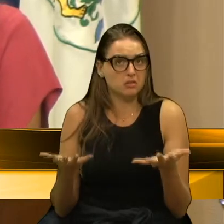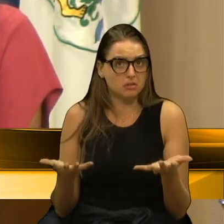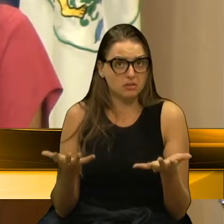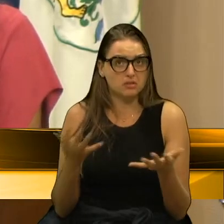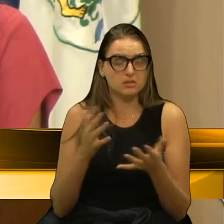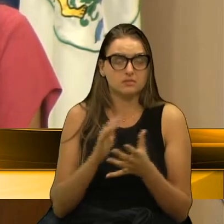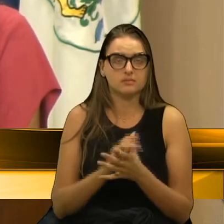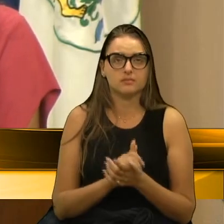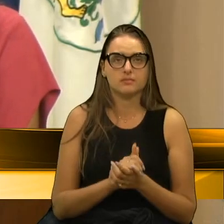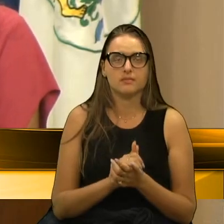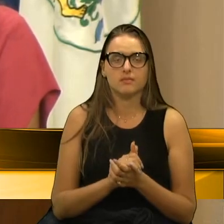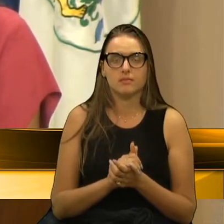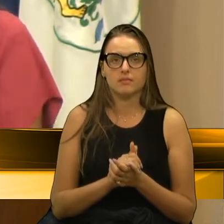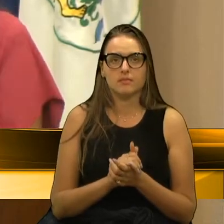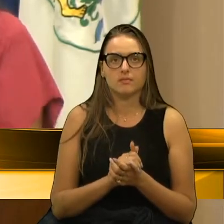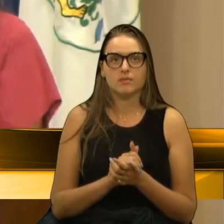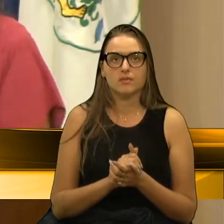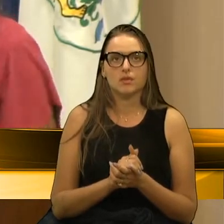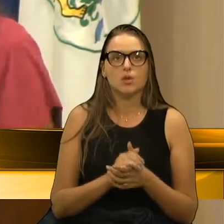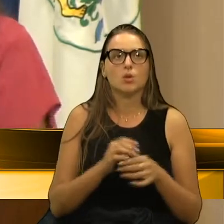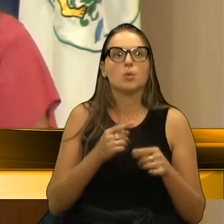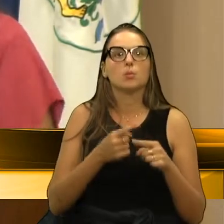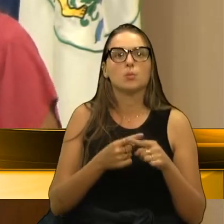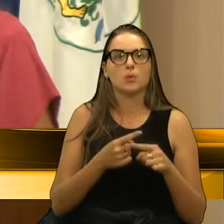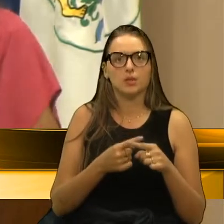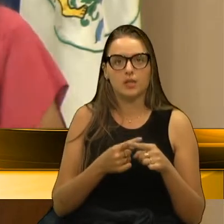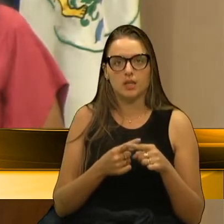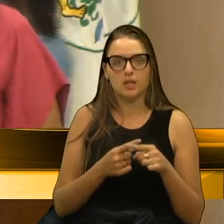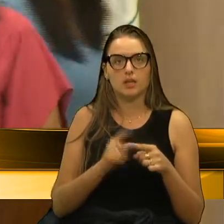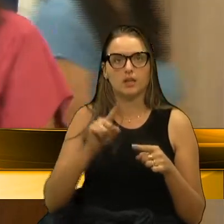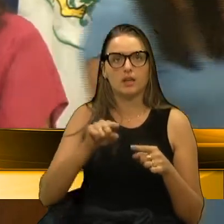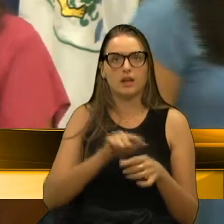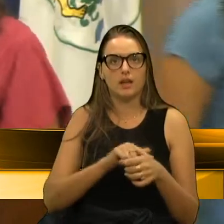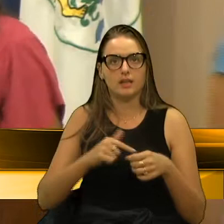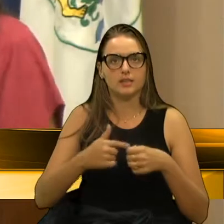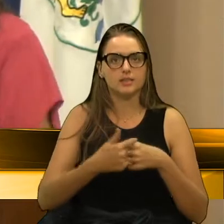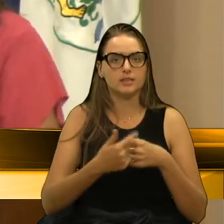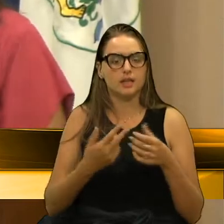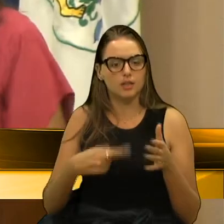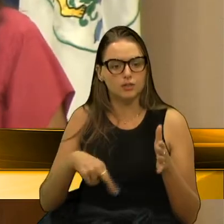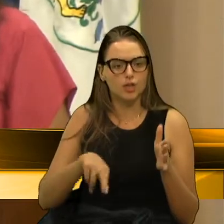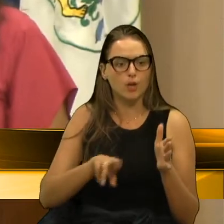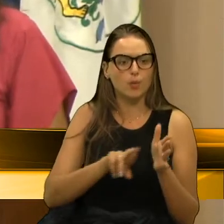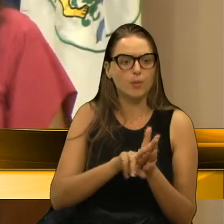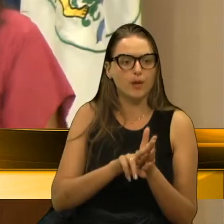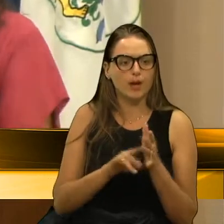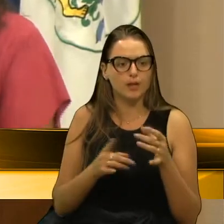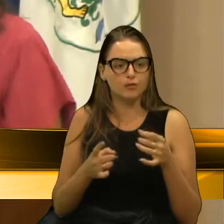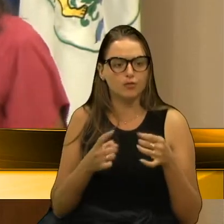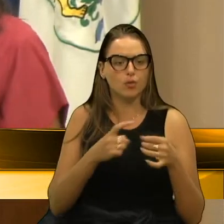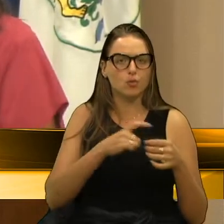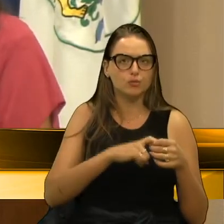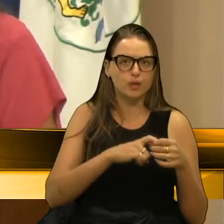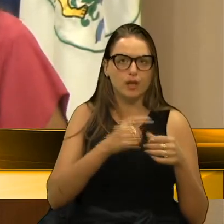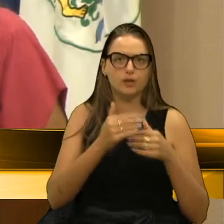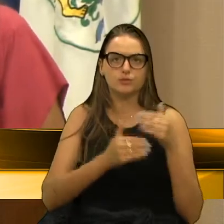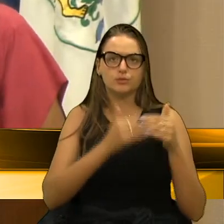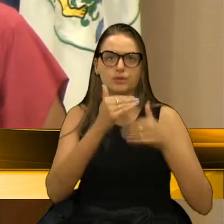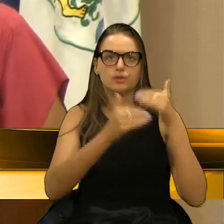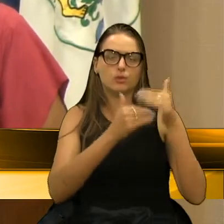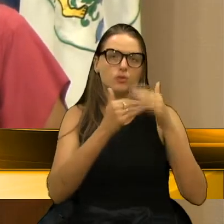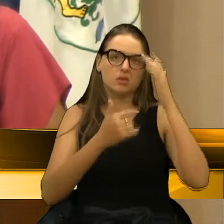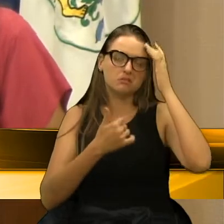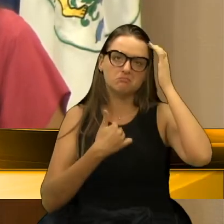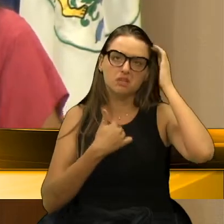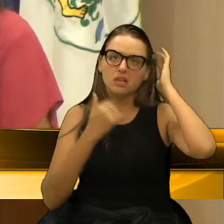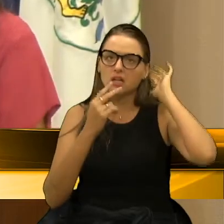de uma intenção de que a cidade seja retomada no seu campo de desenvolvimento, eu